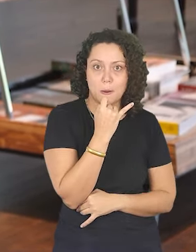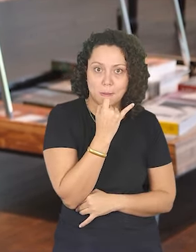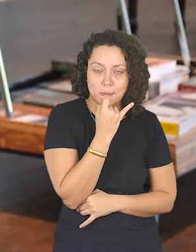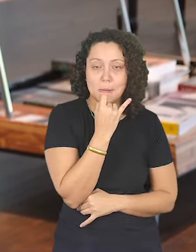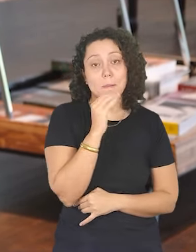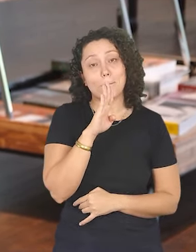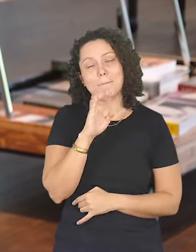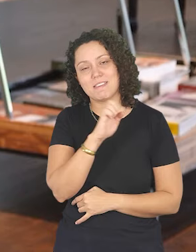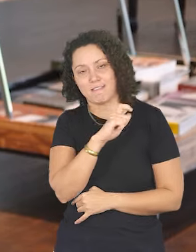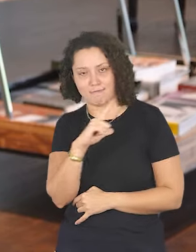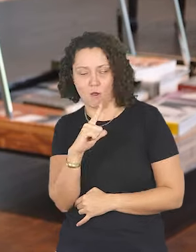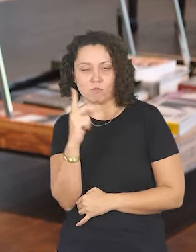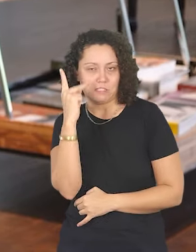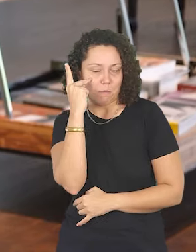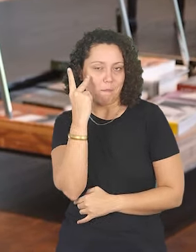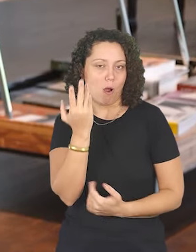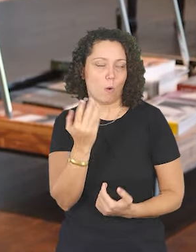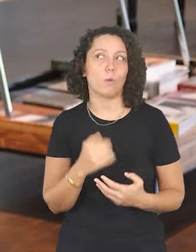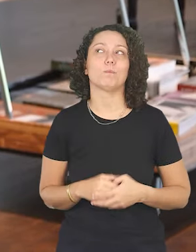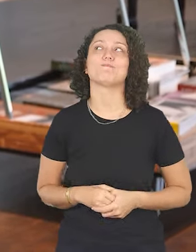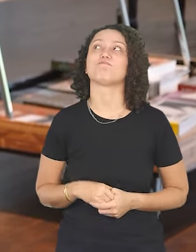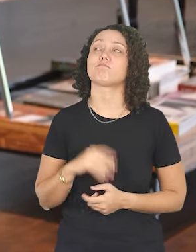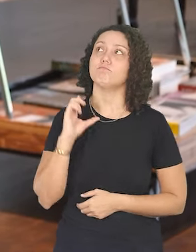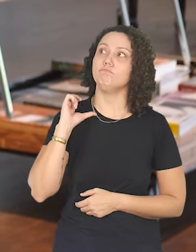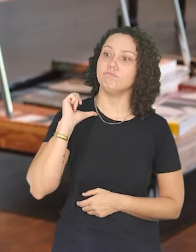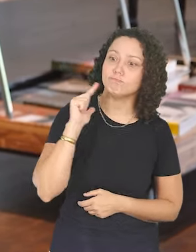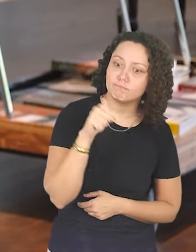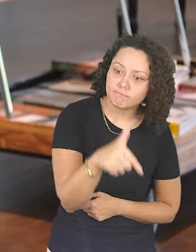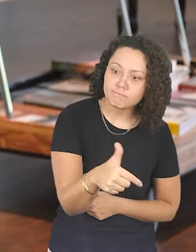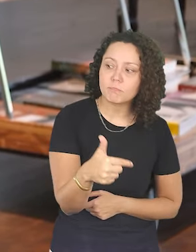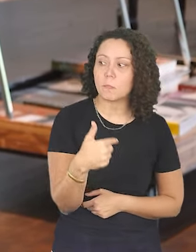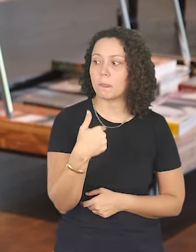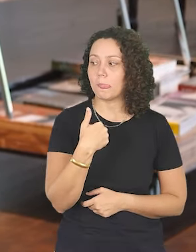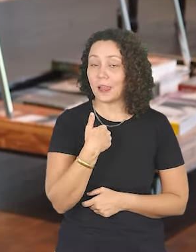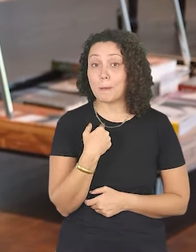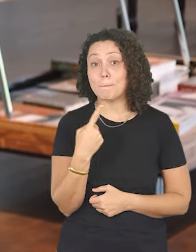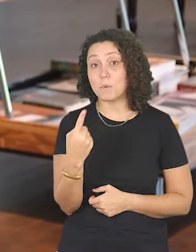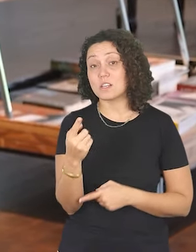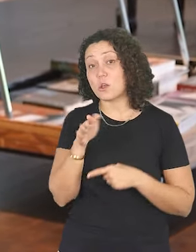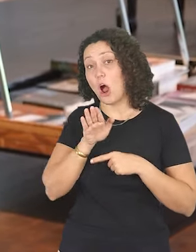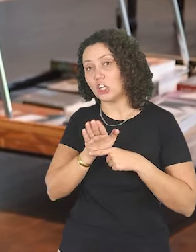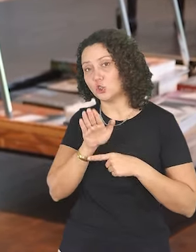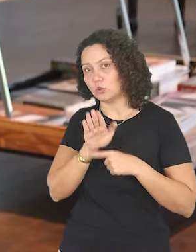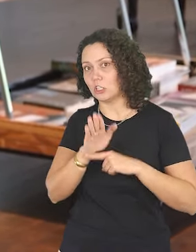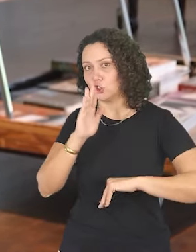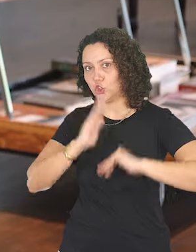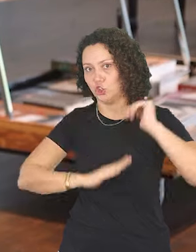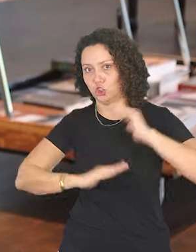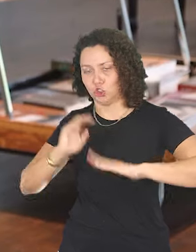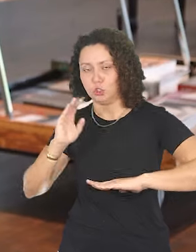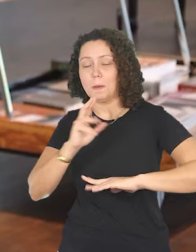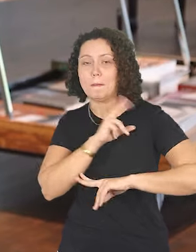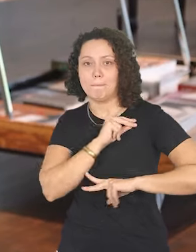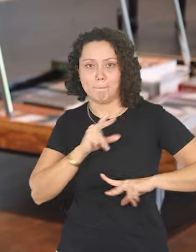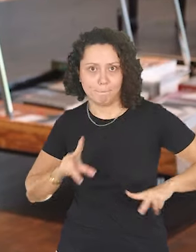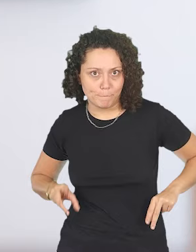culturais, como por exemplo a Bienal de São Paulo, depois eu fui assistente de produção,